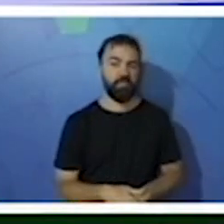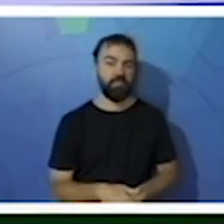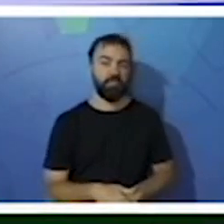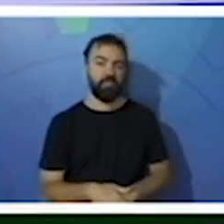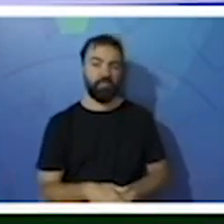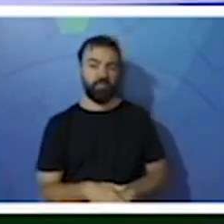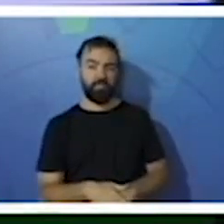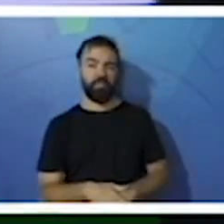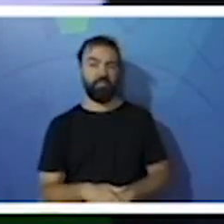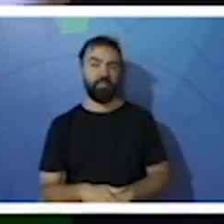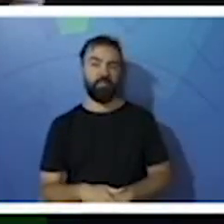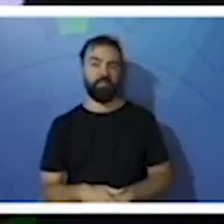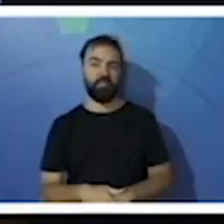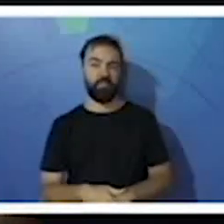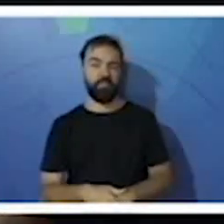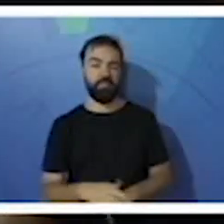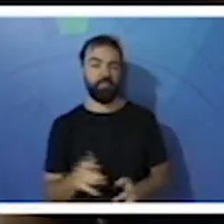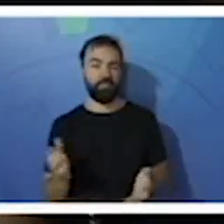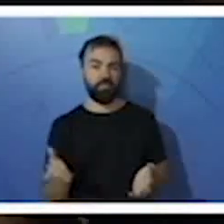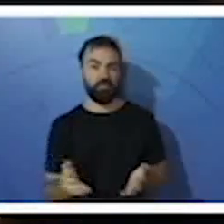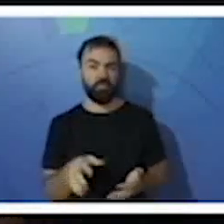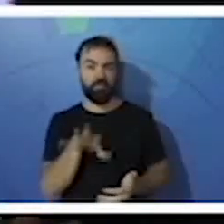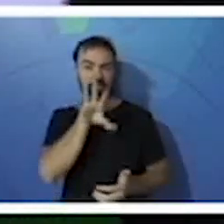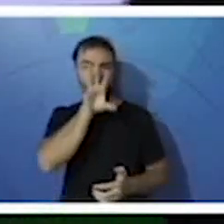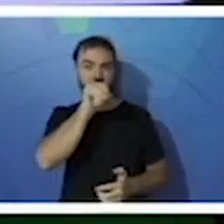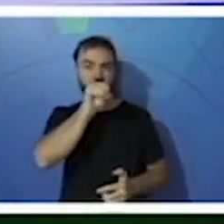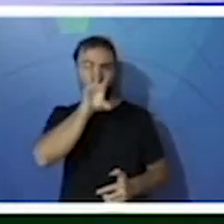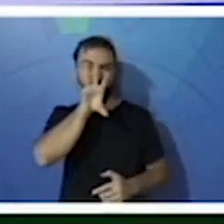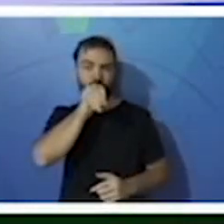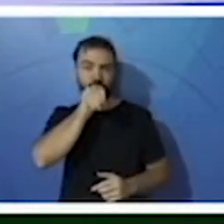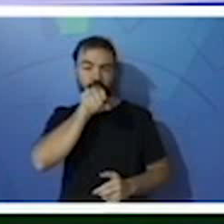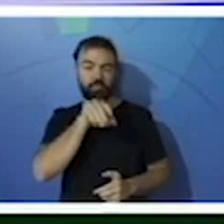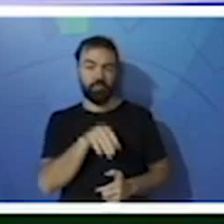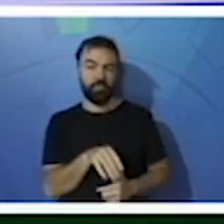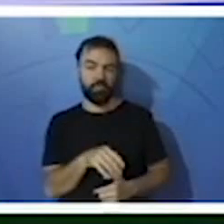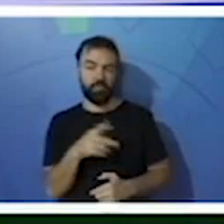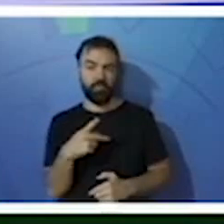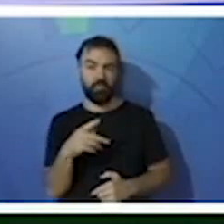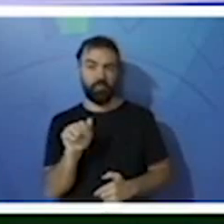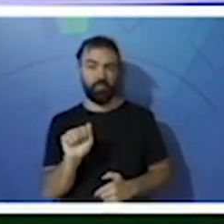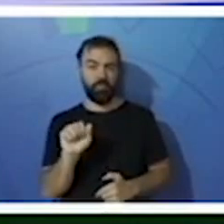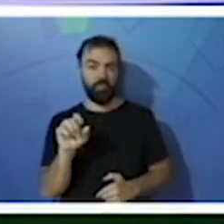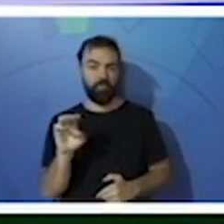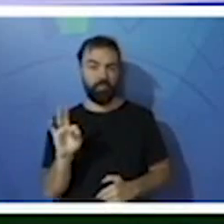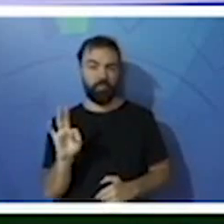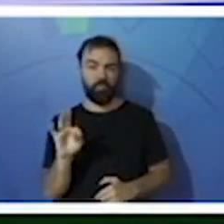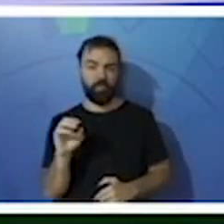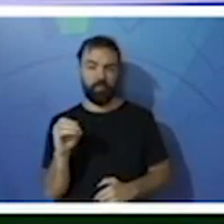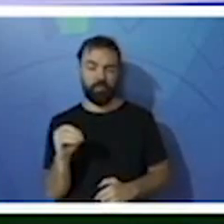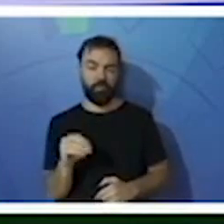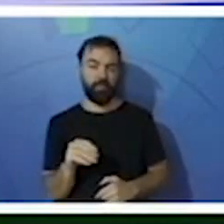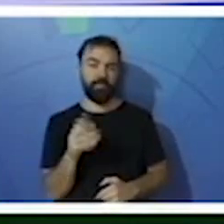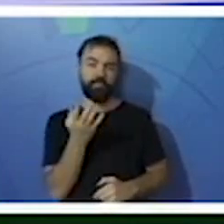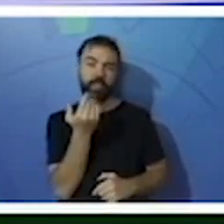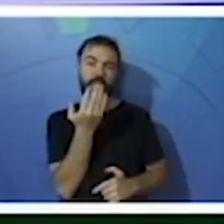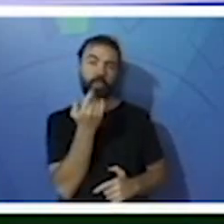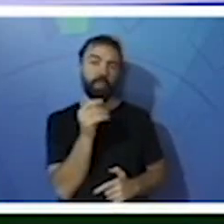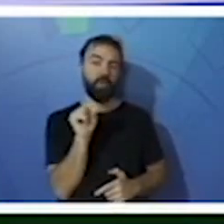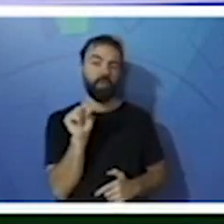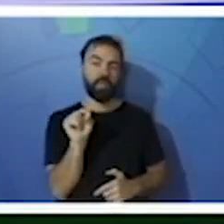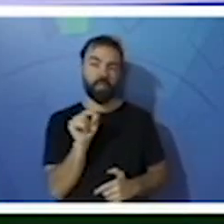mortos. Agora, o pato. Qual você acha que será o